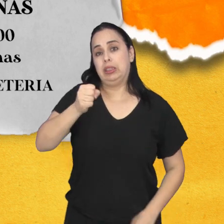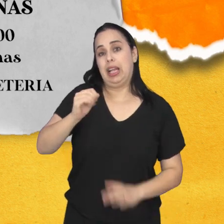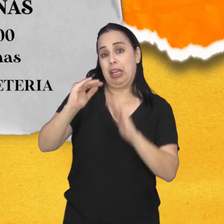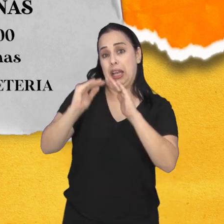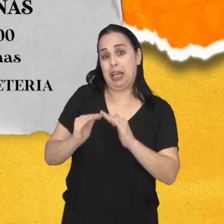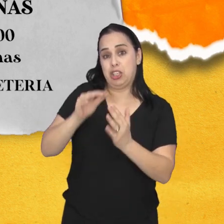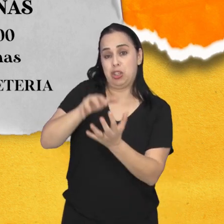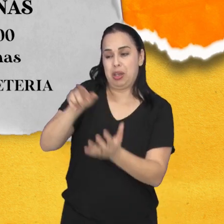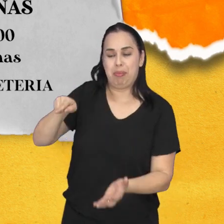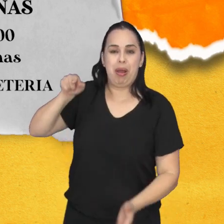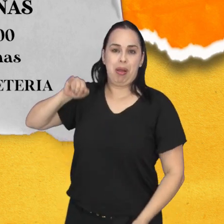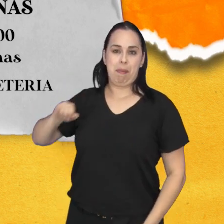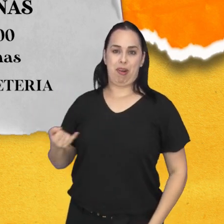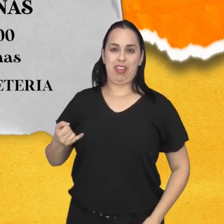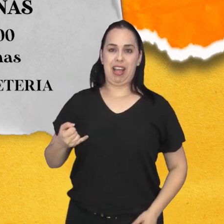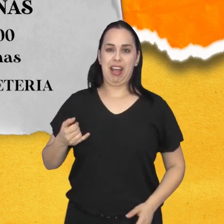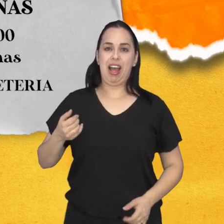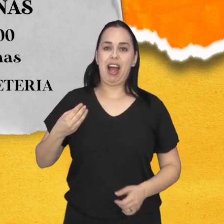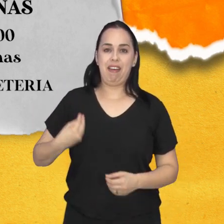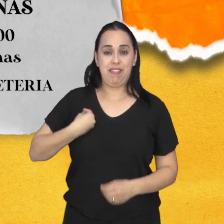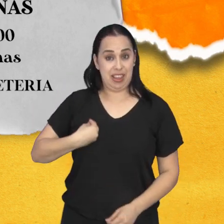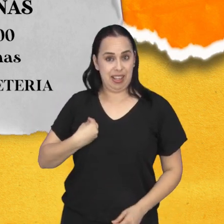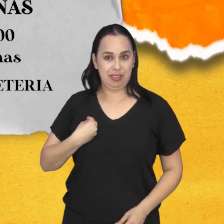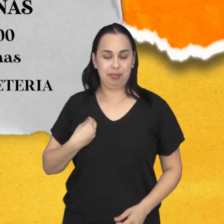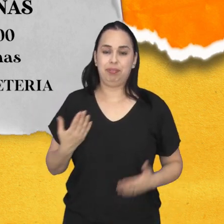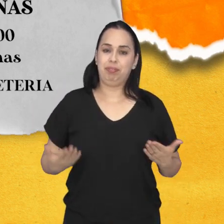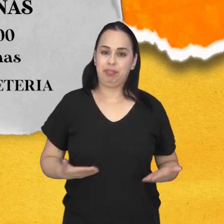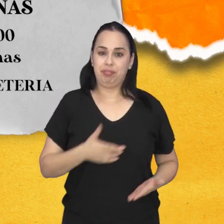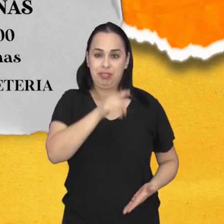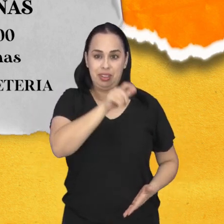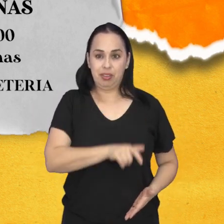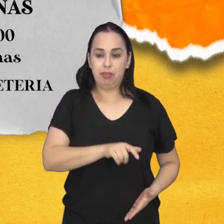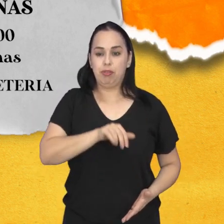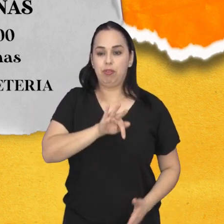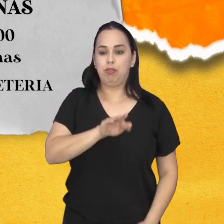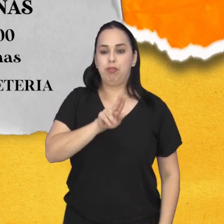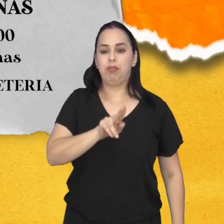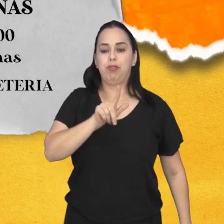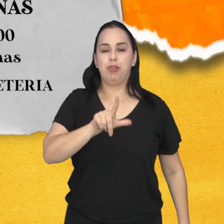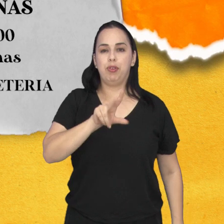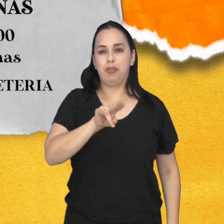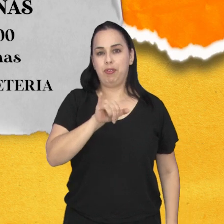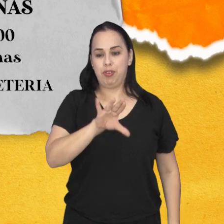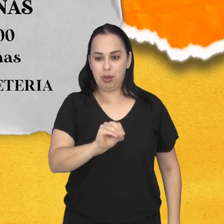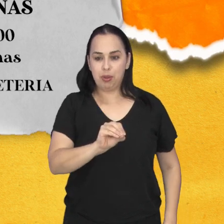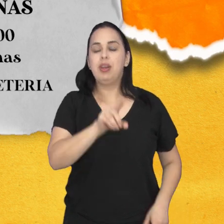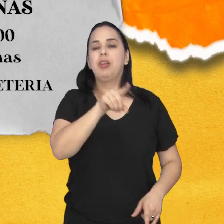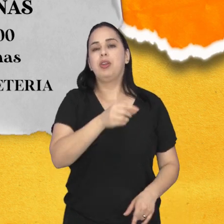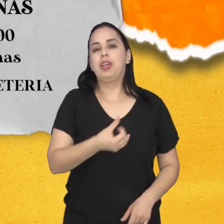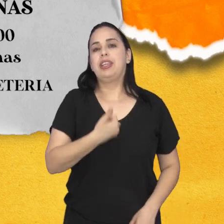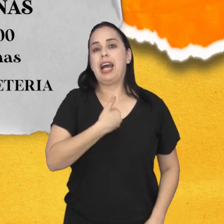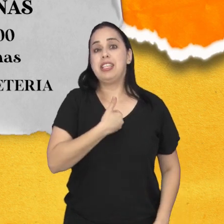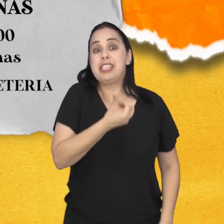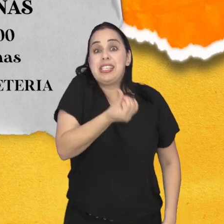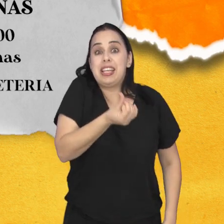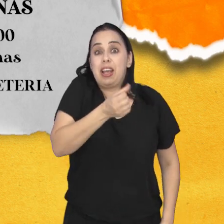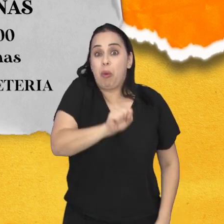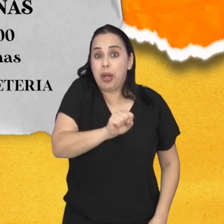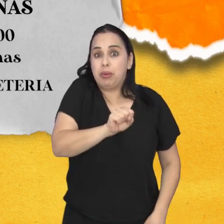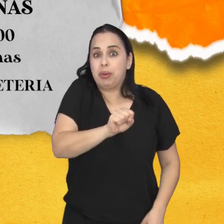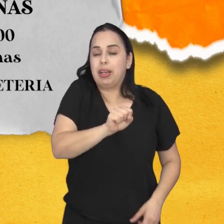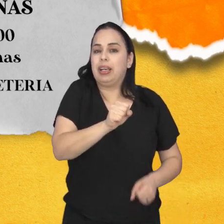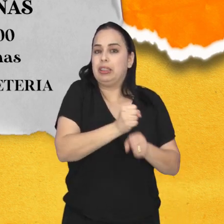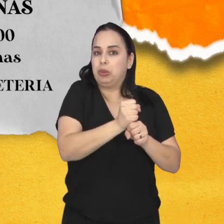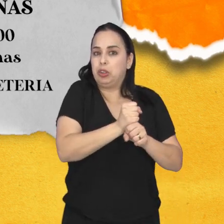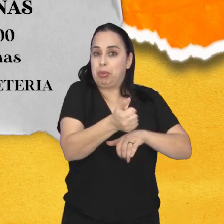interna em um asilo para curtir a vida com o namorado. O ator Fulvio Stefanini, que completa 68 anos de carreira,